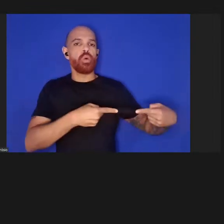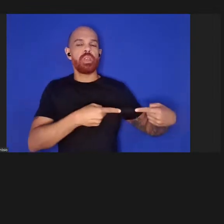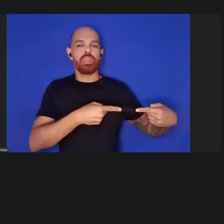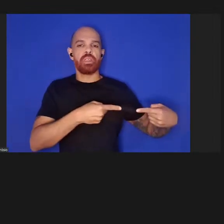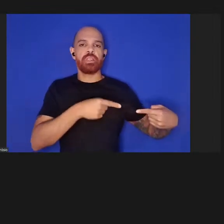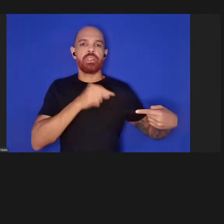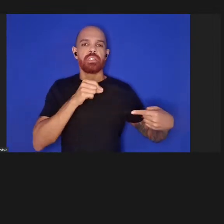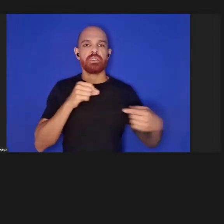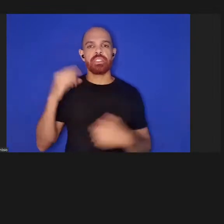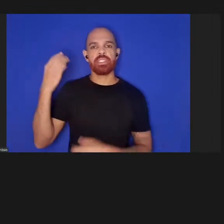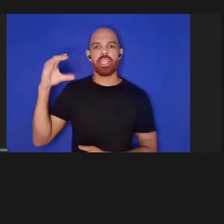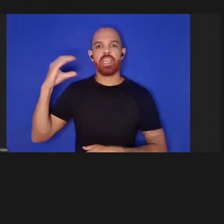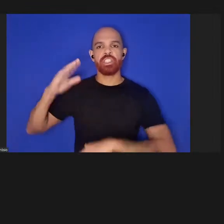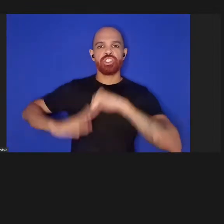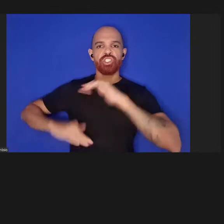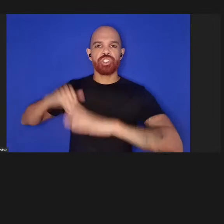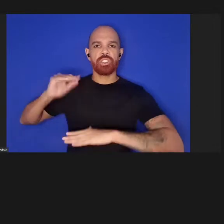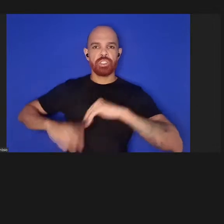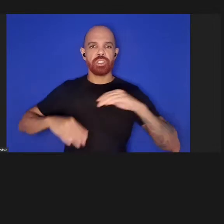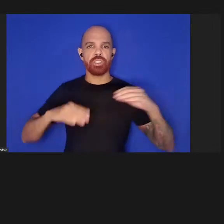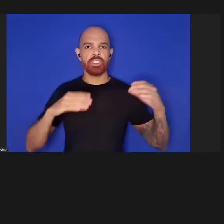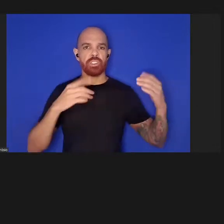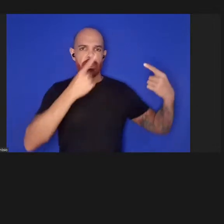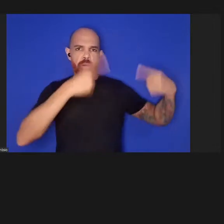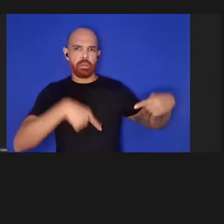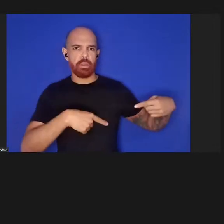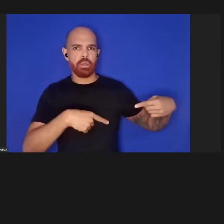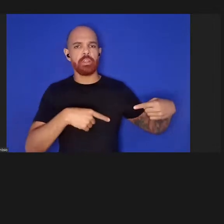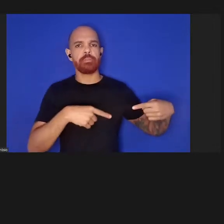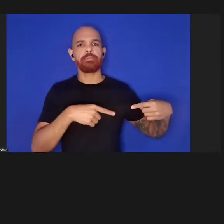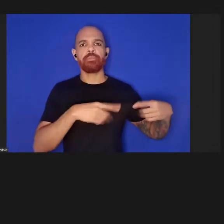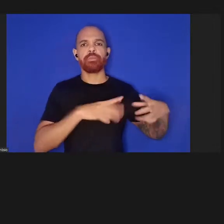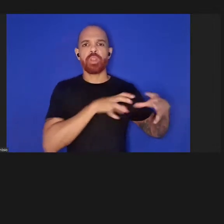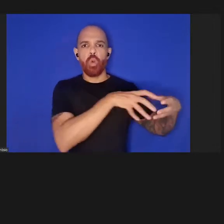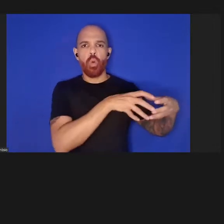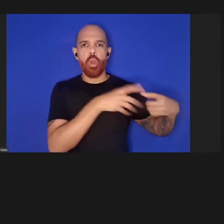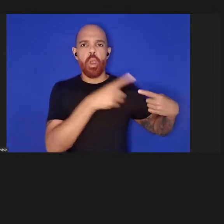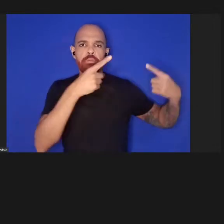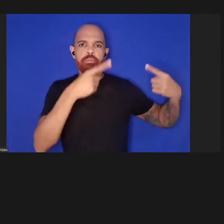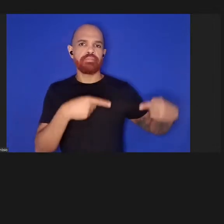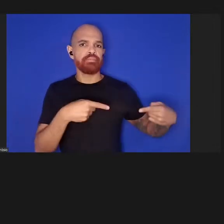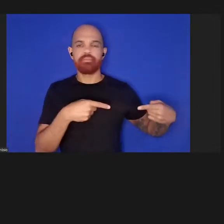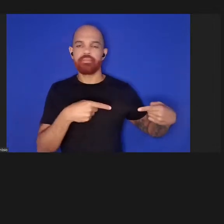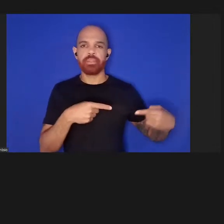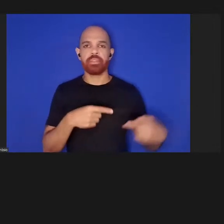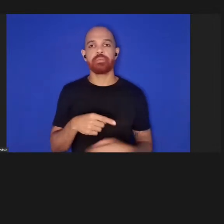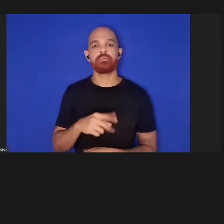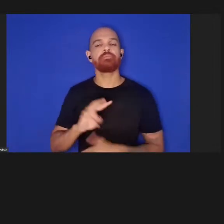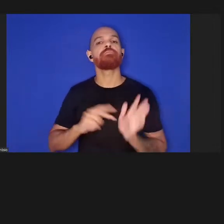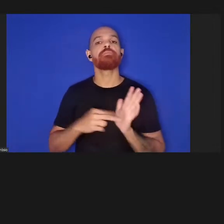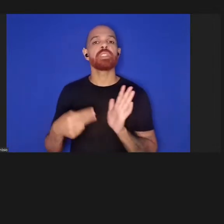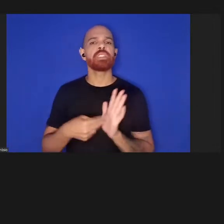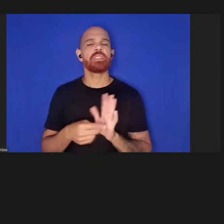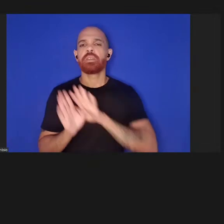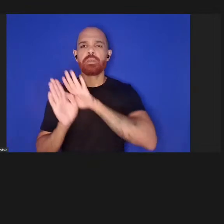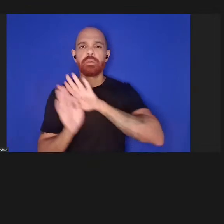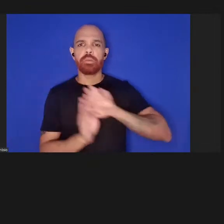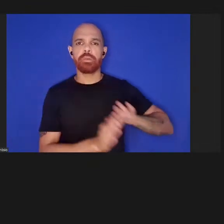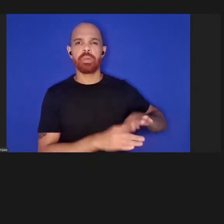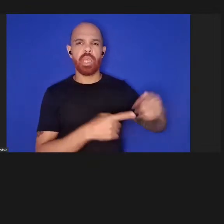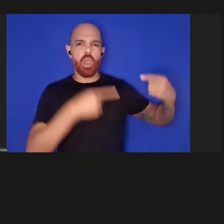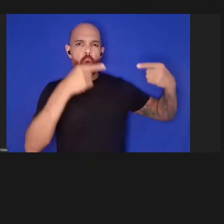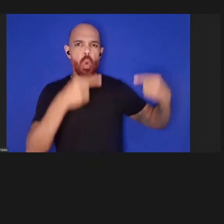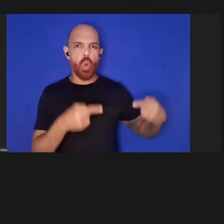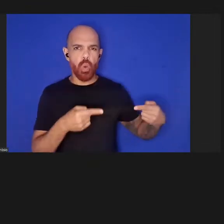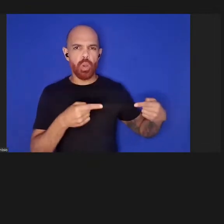cientistas e a cooperação. Ou seja, deixar a concorrência de lado